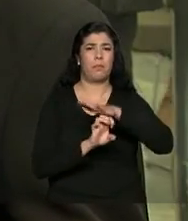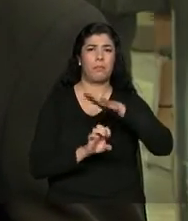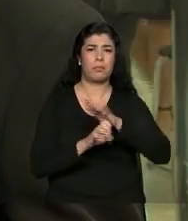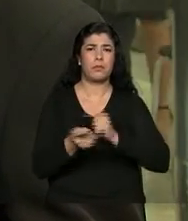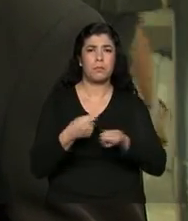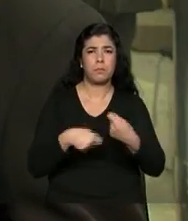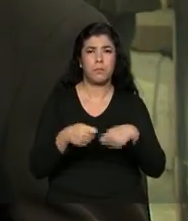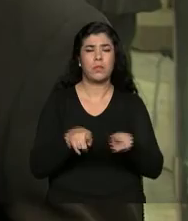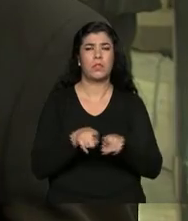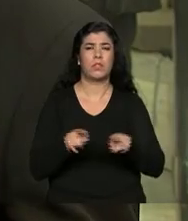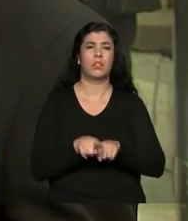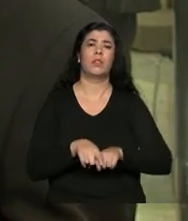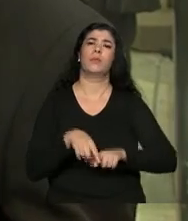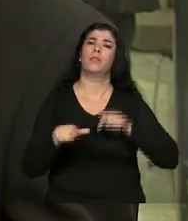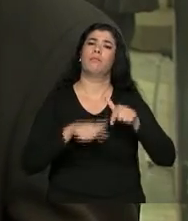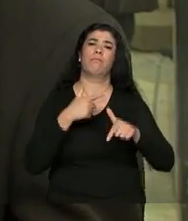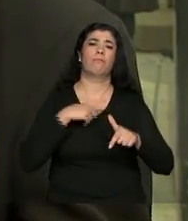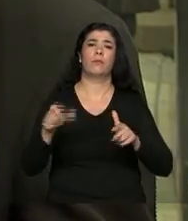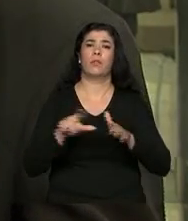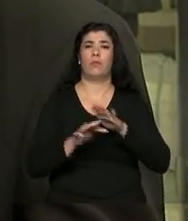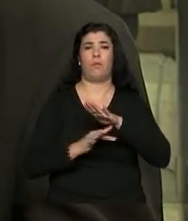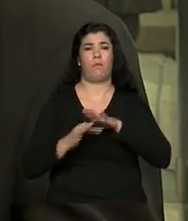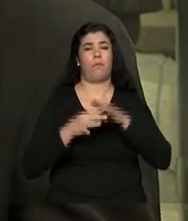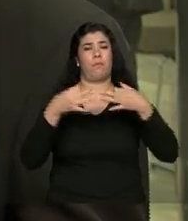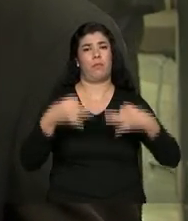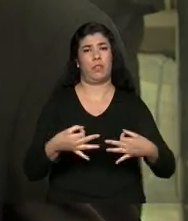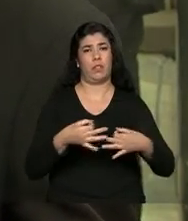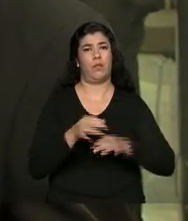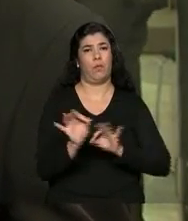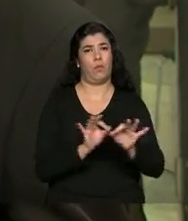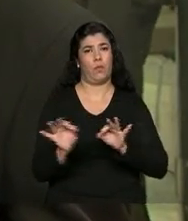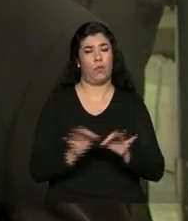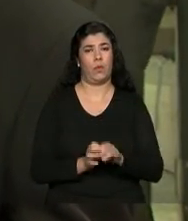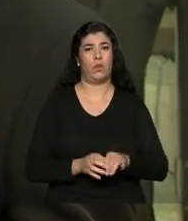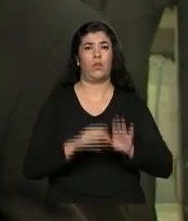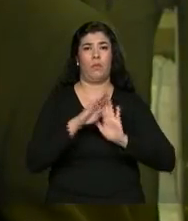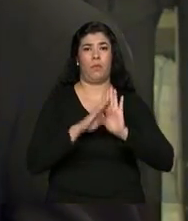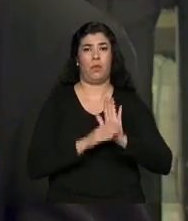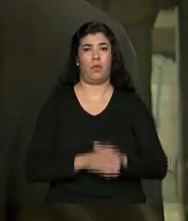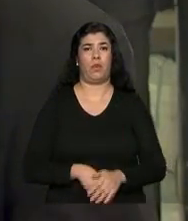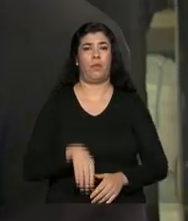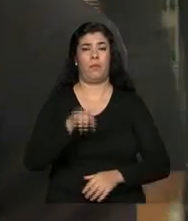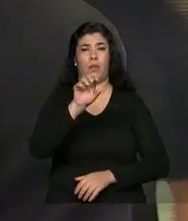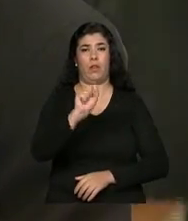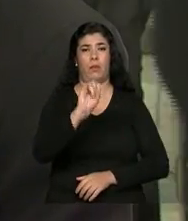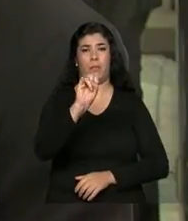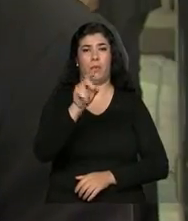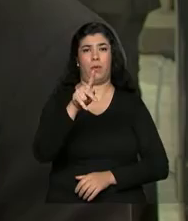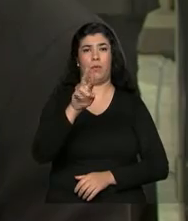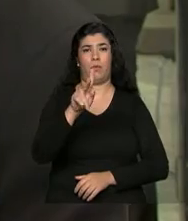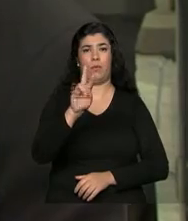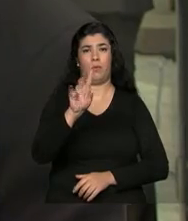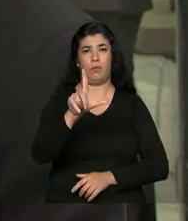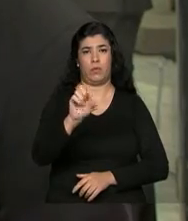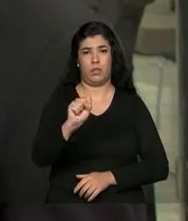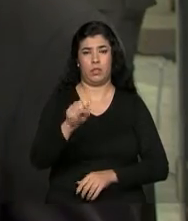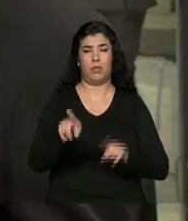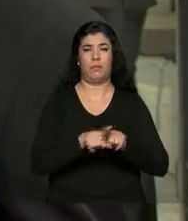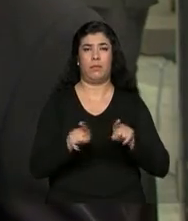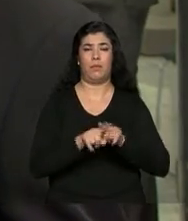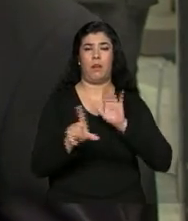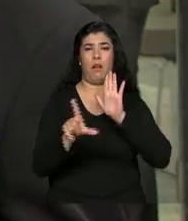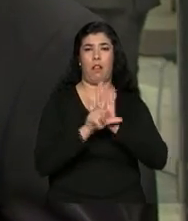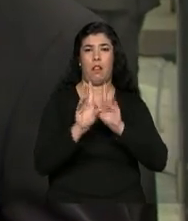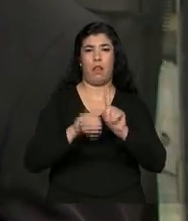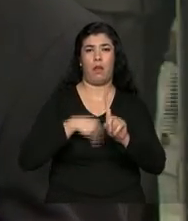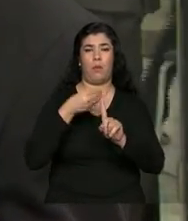informalidade. E montamos o processo do Simples em 2008, aprovamos a lei complementar 128 e